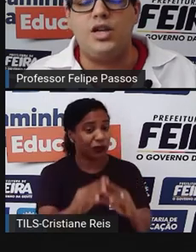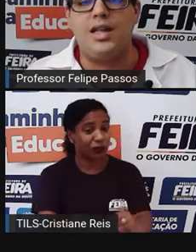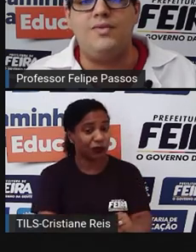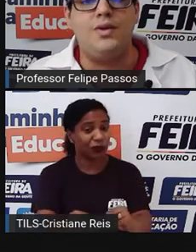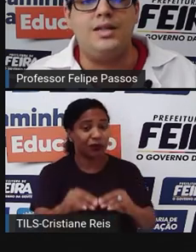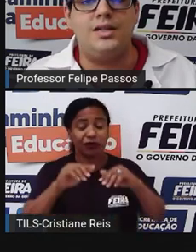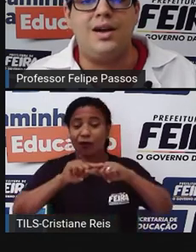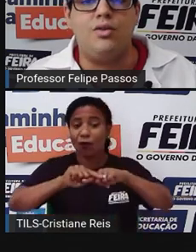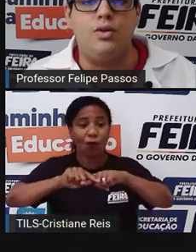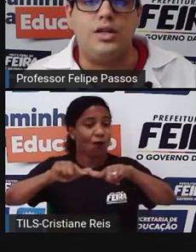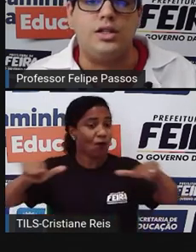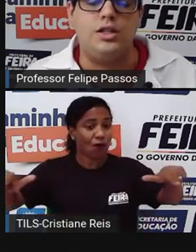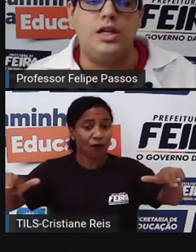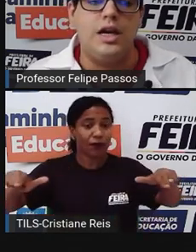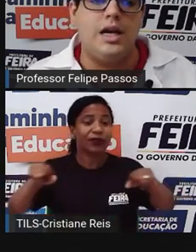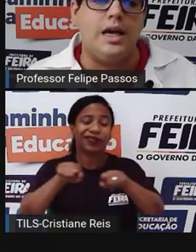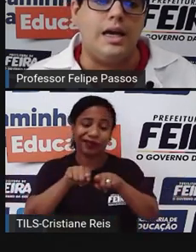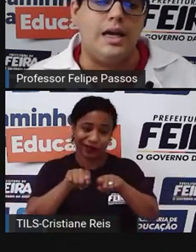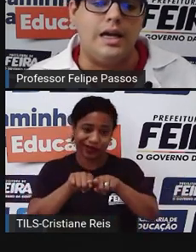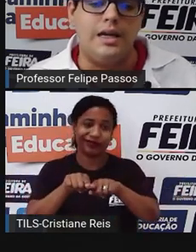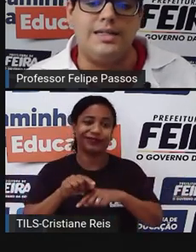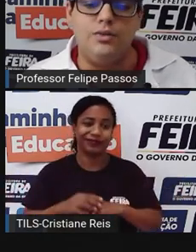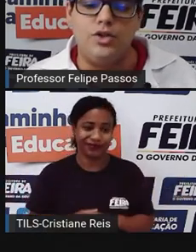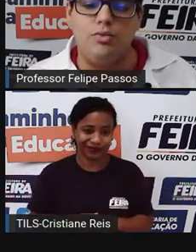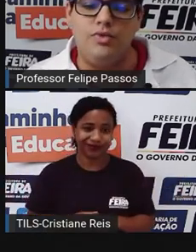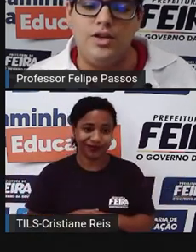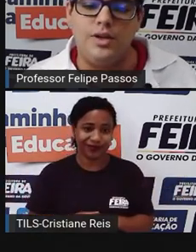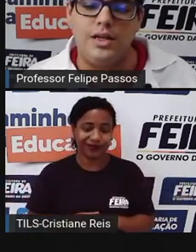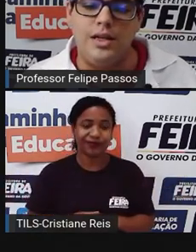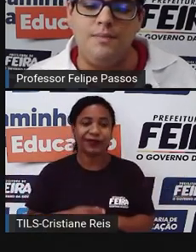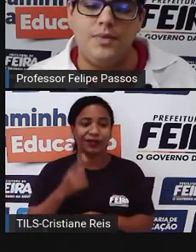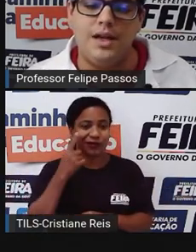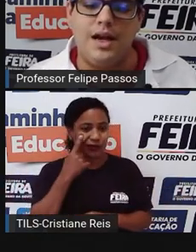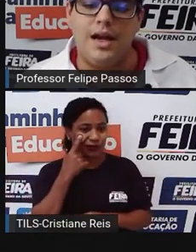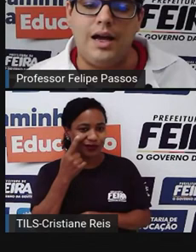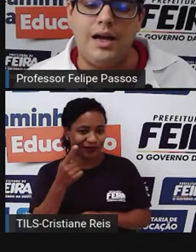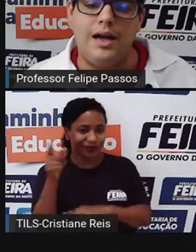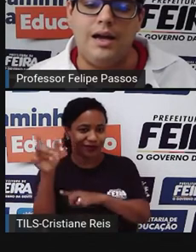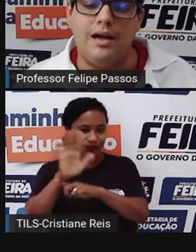processo que a já está visualizando agora, gente. Nesse último vídeo aqui,